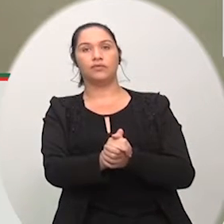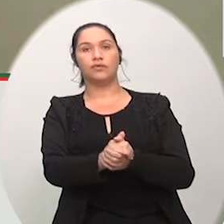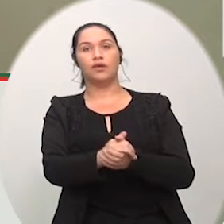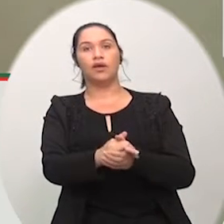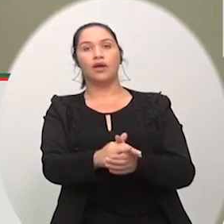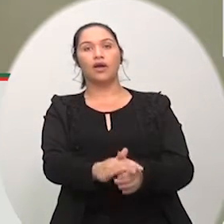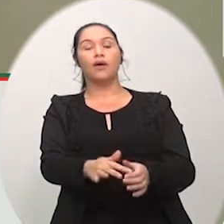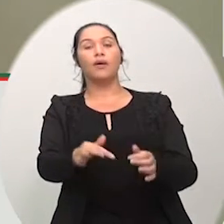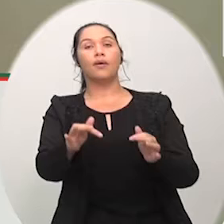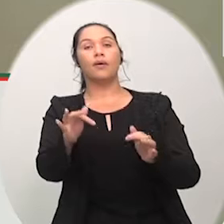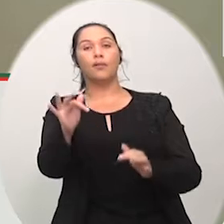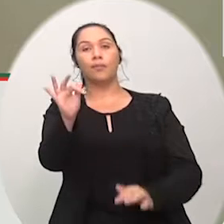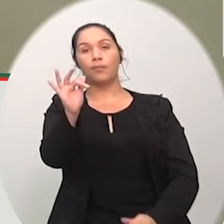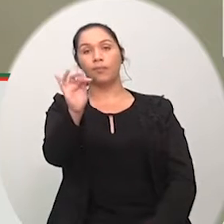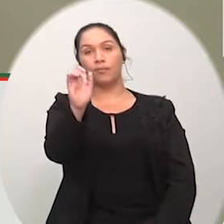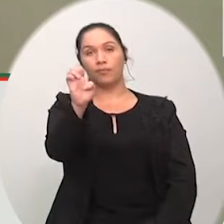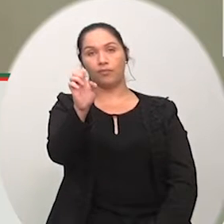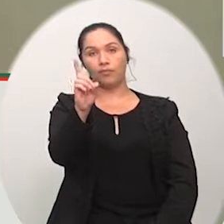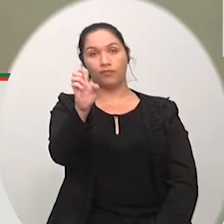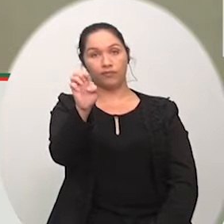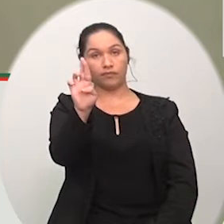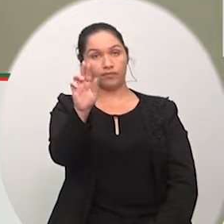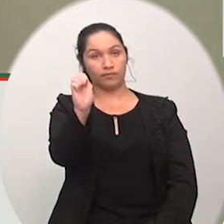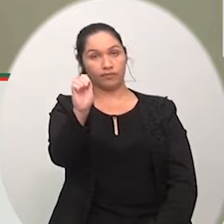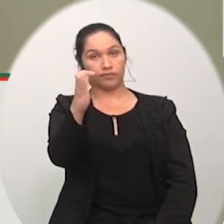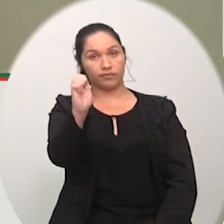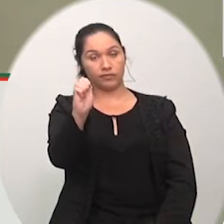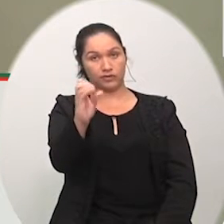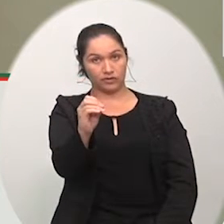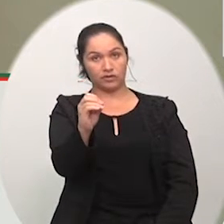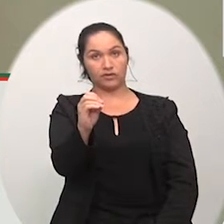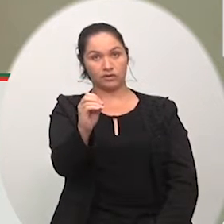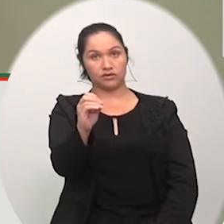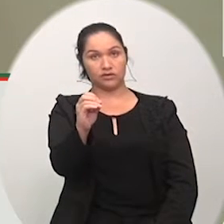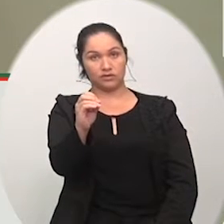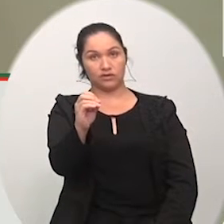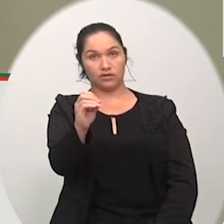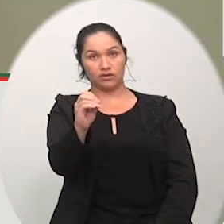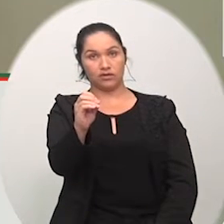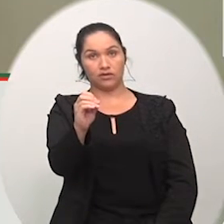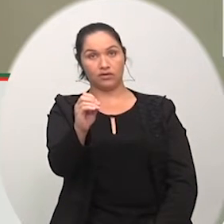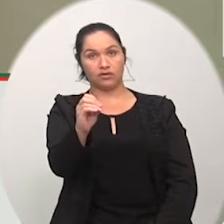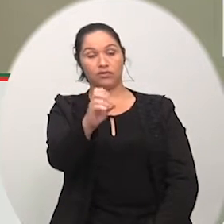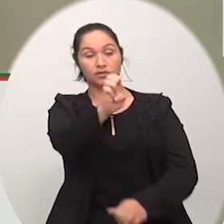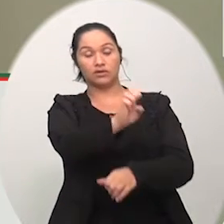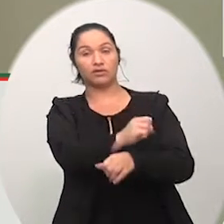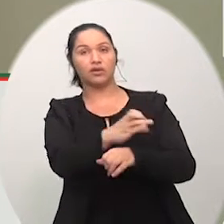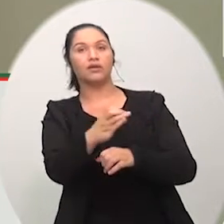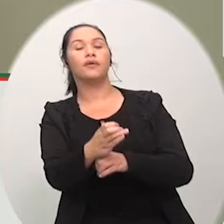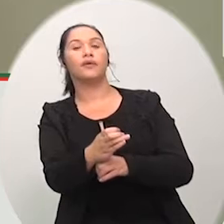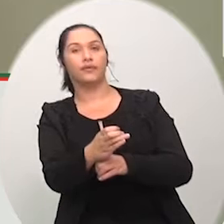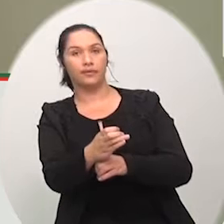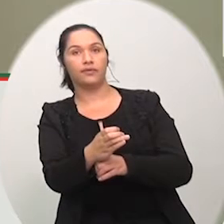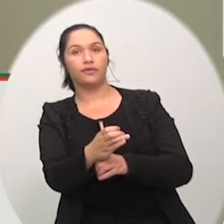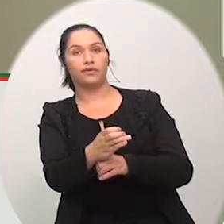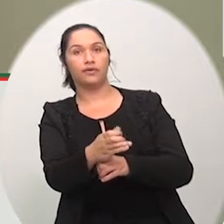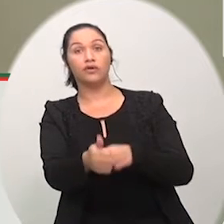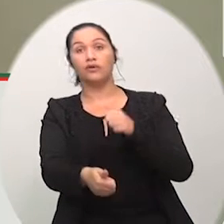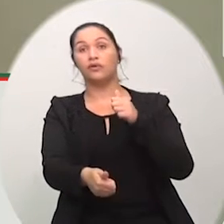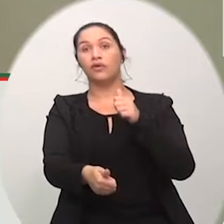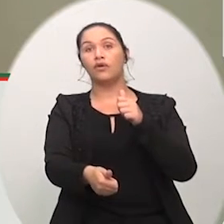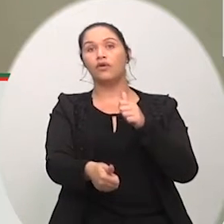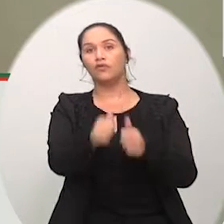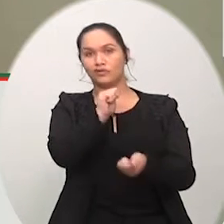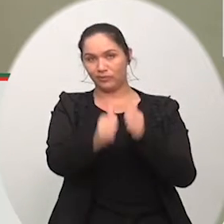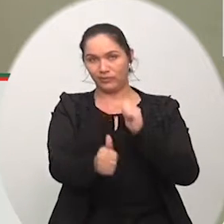vereador Salésio, que não tem mais muita influência, né, nas esferas de governo estadual,